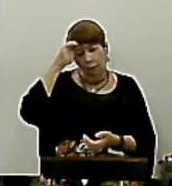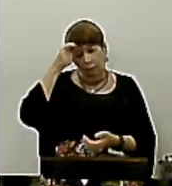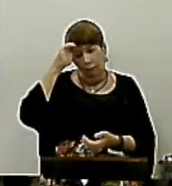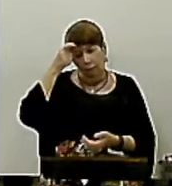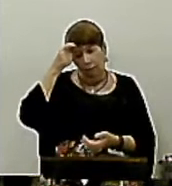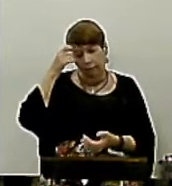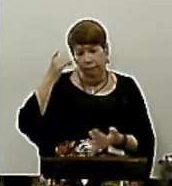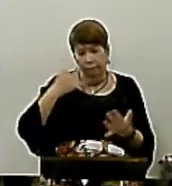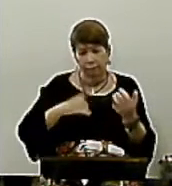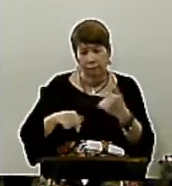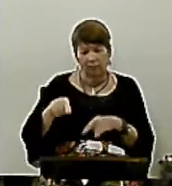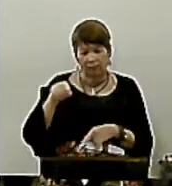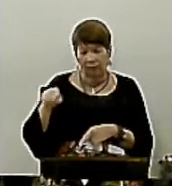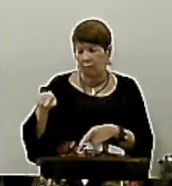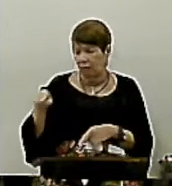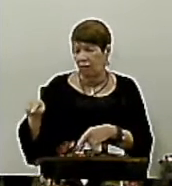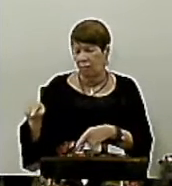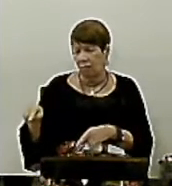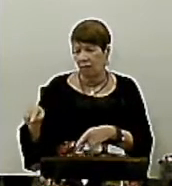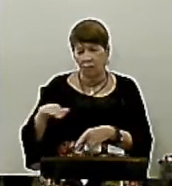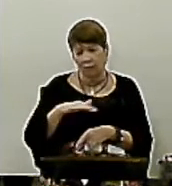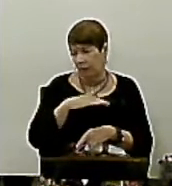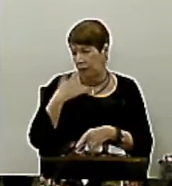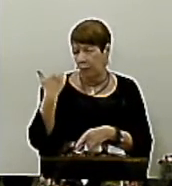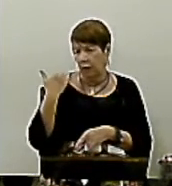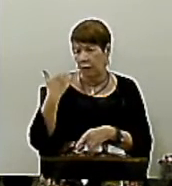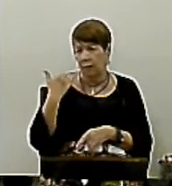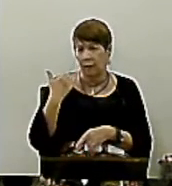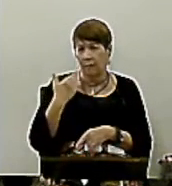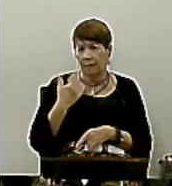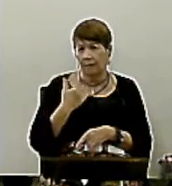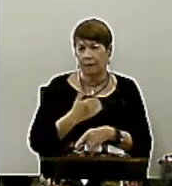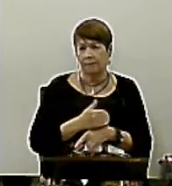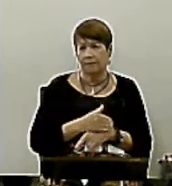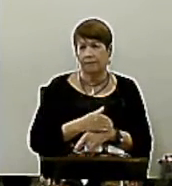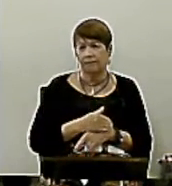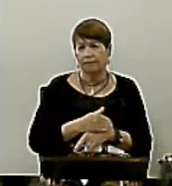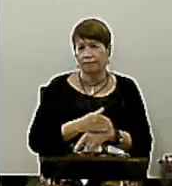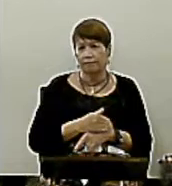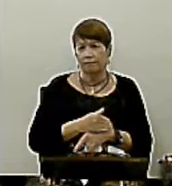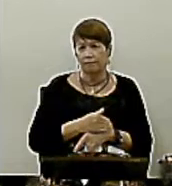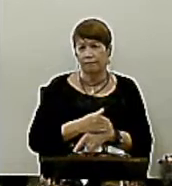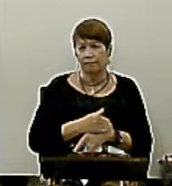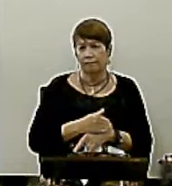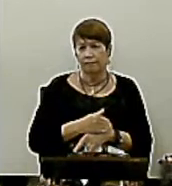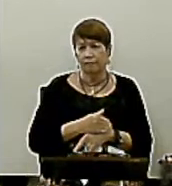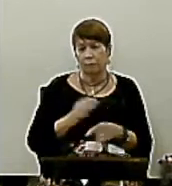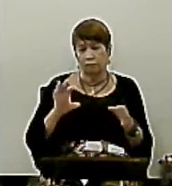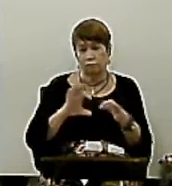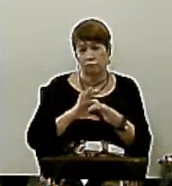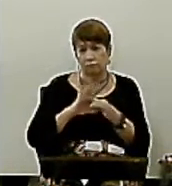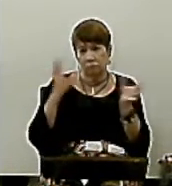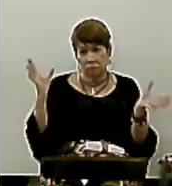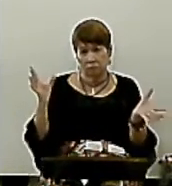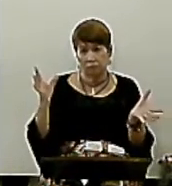que você não vai morrer Ele viu nisso uma autorização Para escolher fazer o que achasse melhor